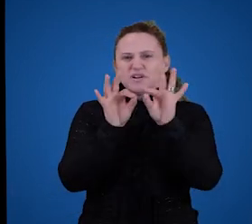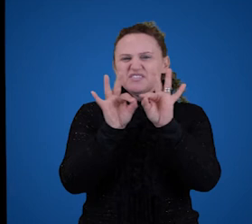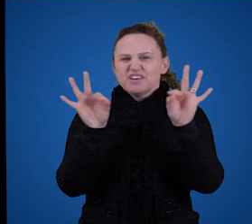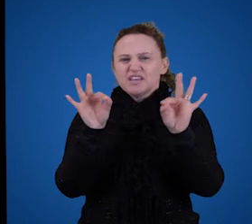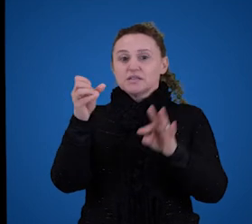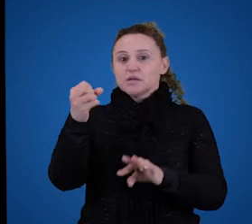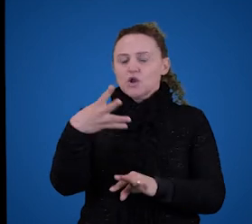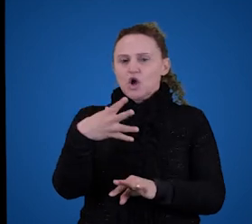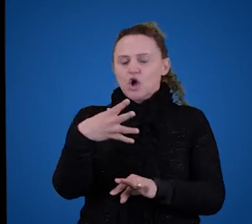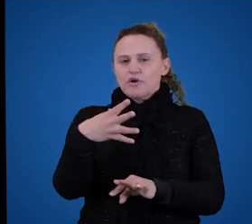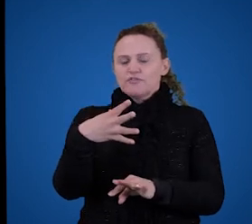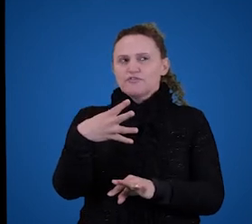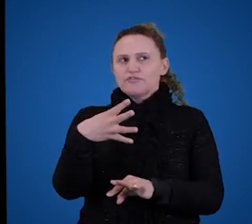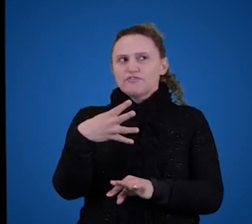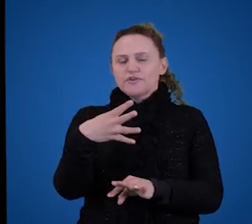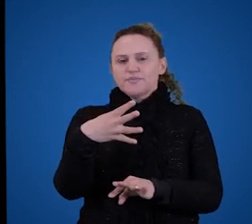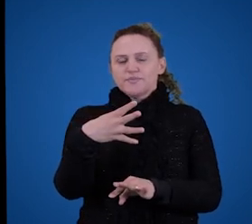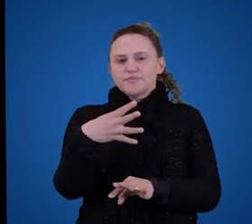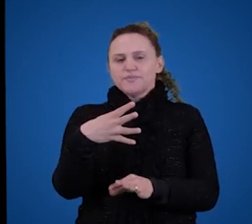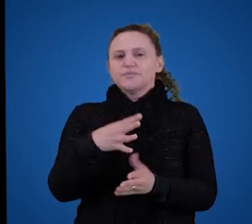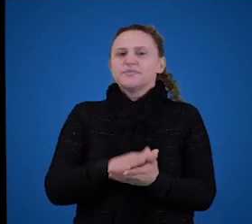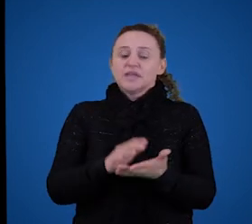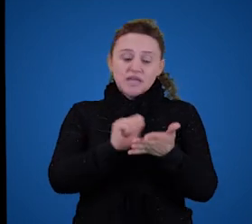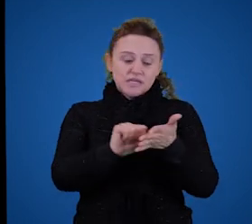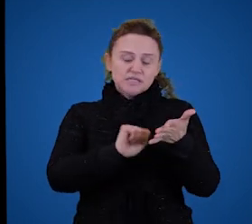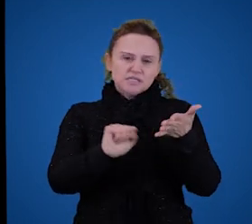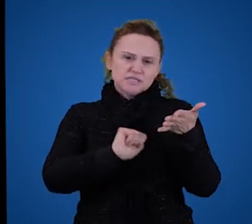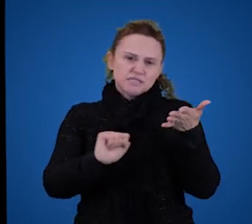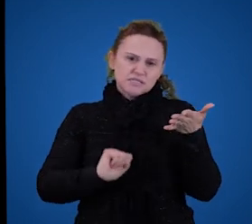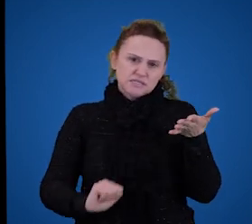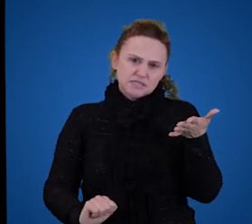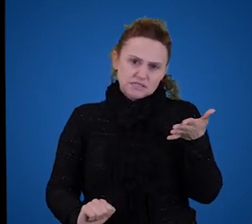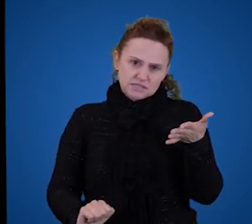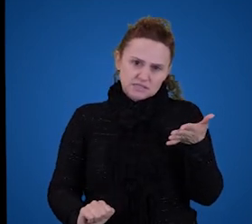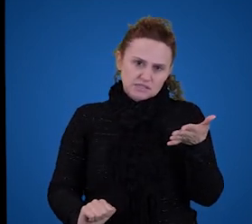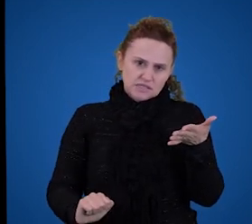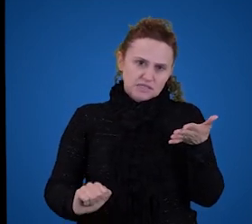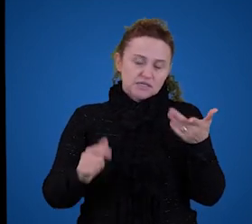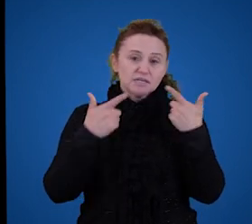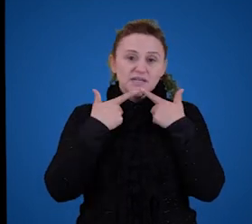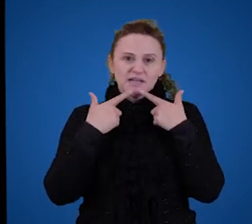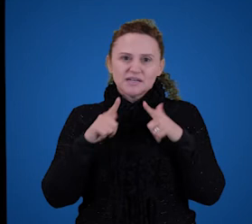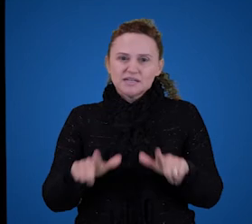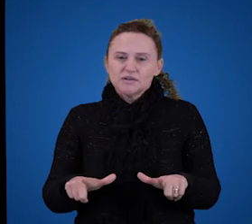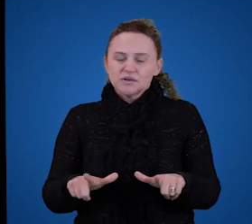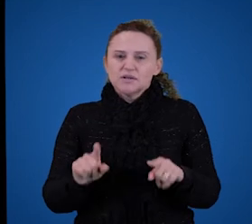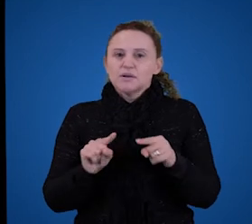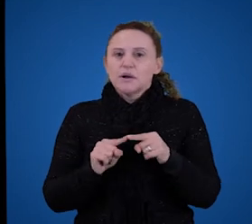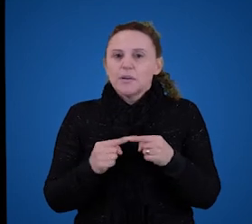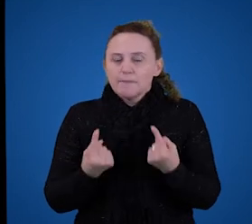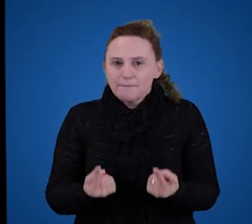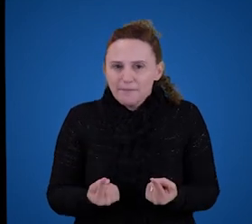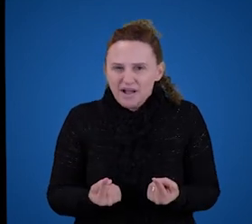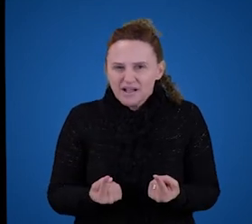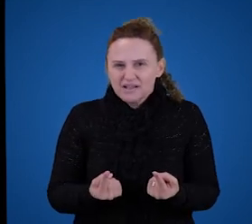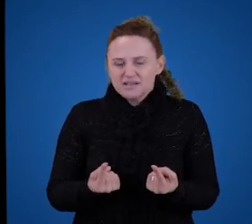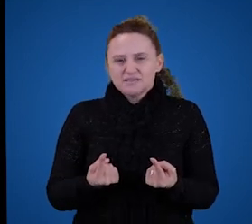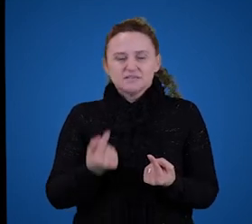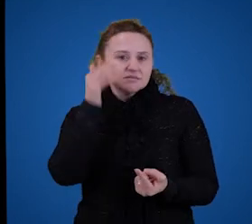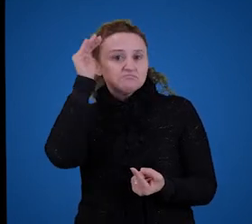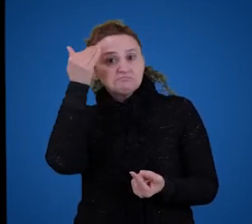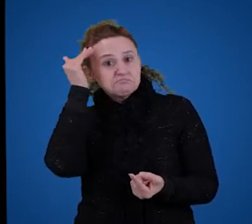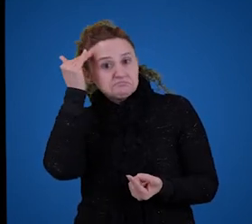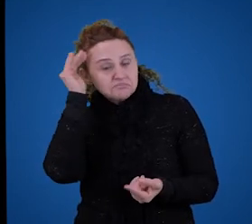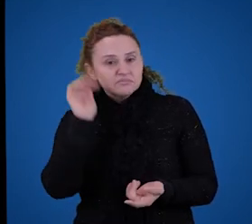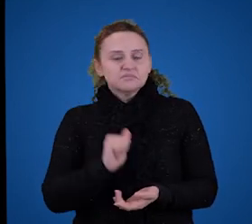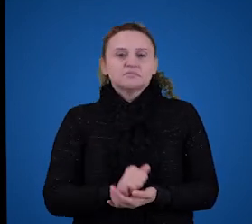seja escrita, desculpem, seja escrita na nossa língua, mas não consigamos compreendê